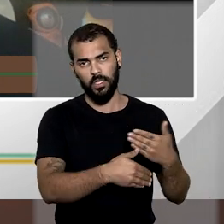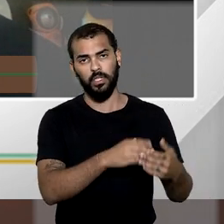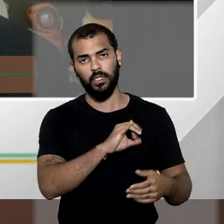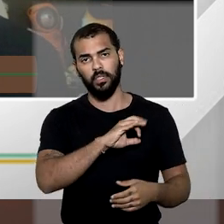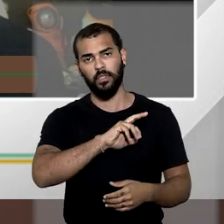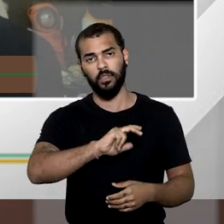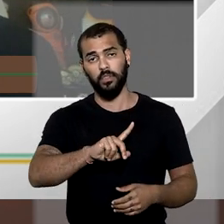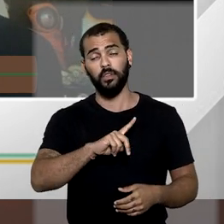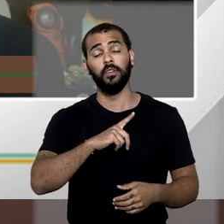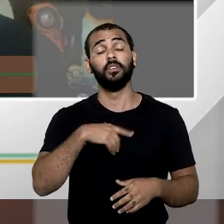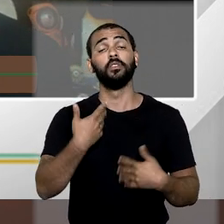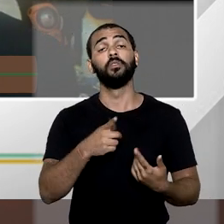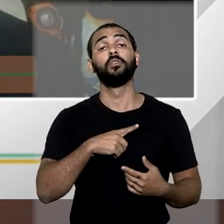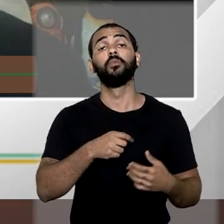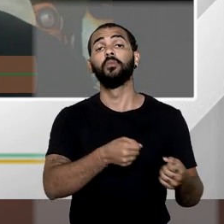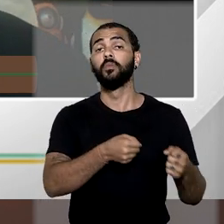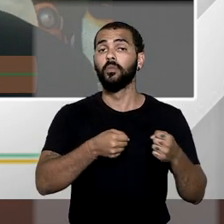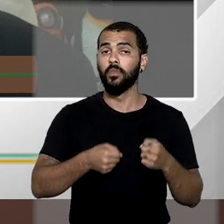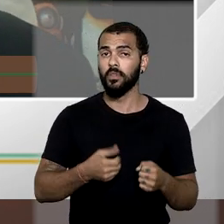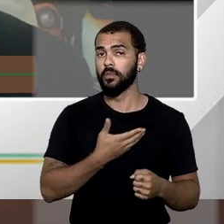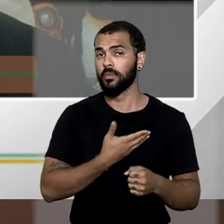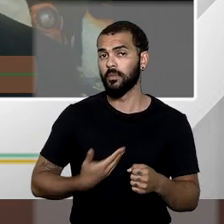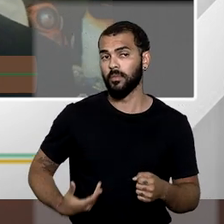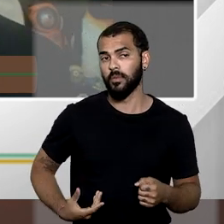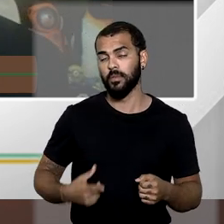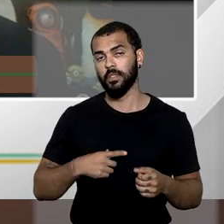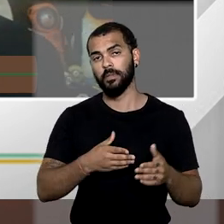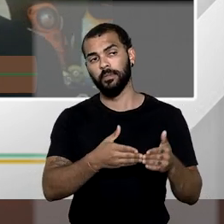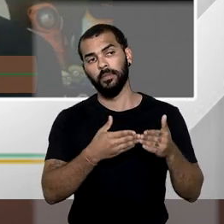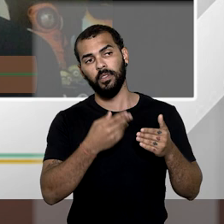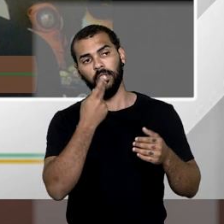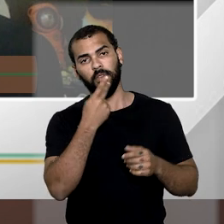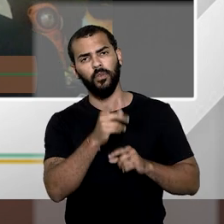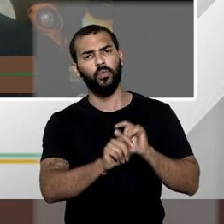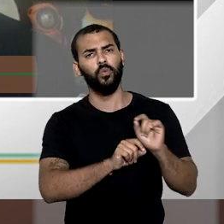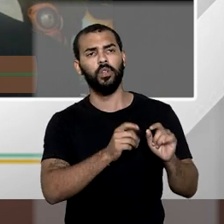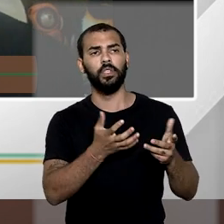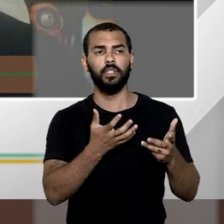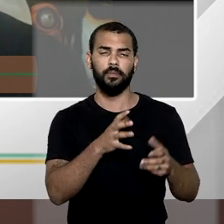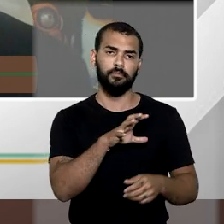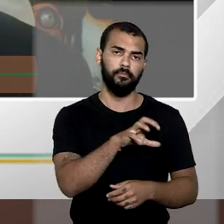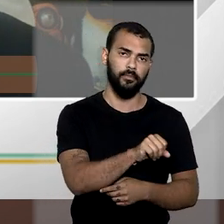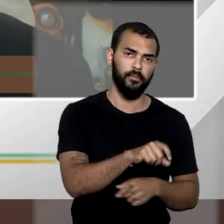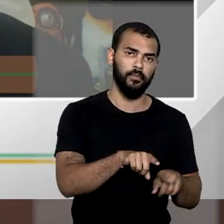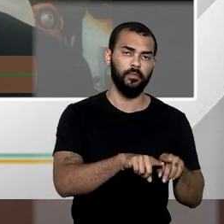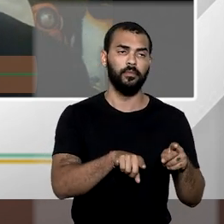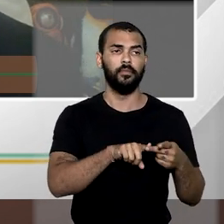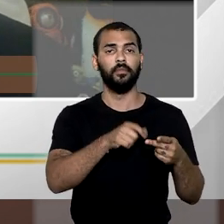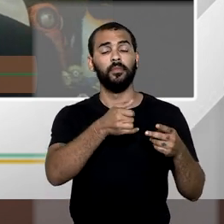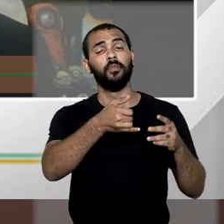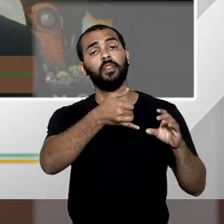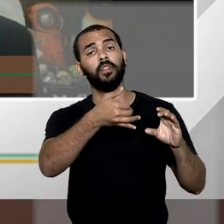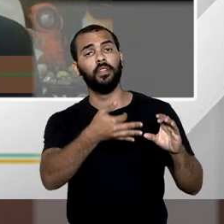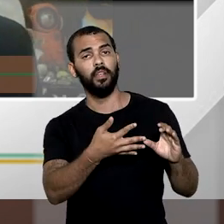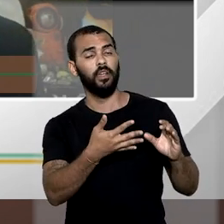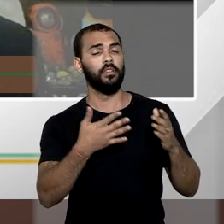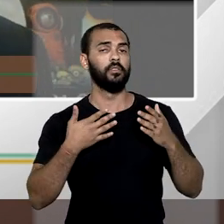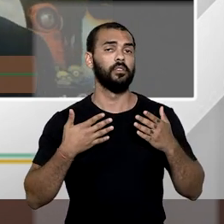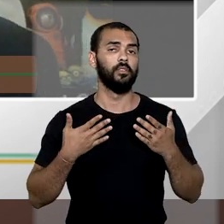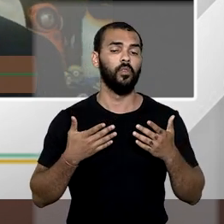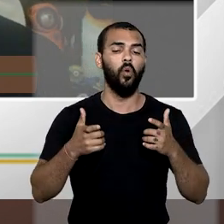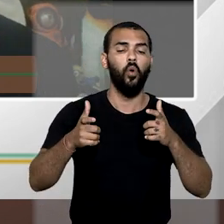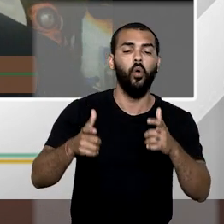o poder público aponta qual é o bem que pretende desapropriar das características físicas onde ele se